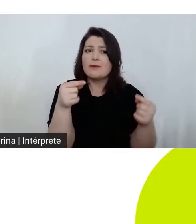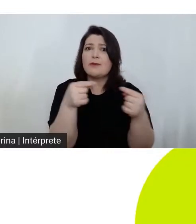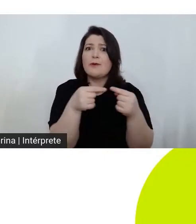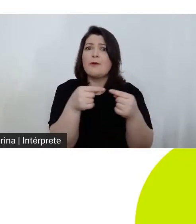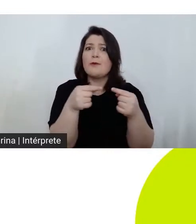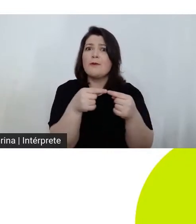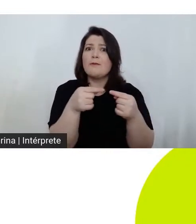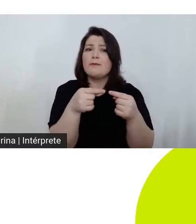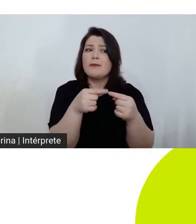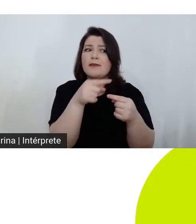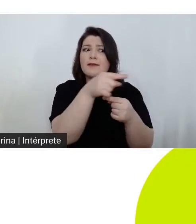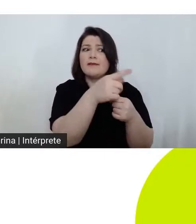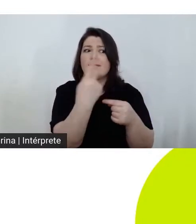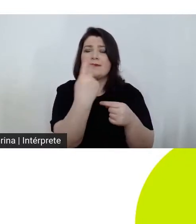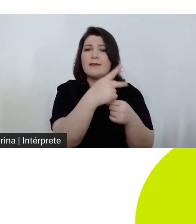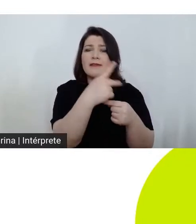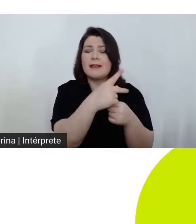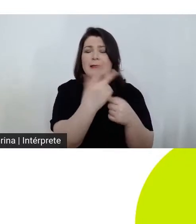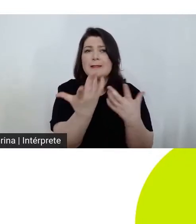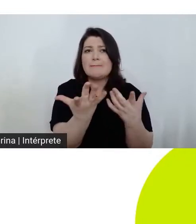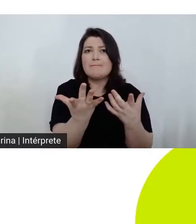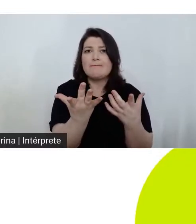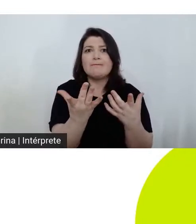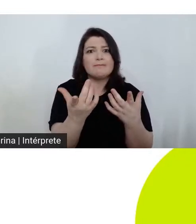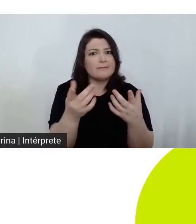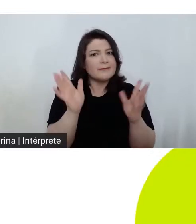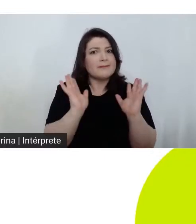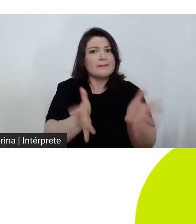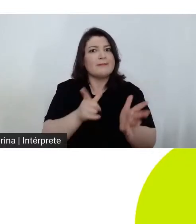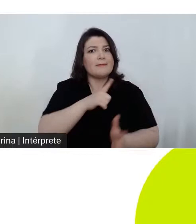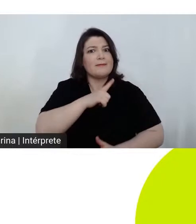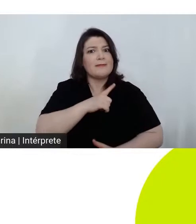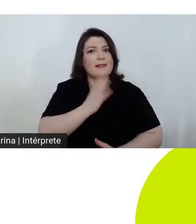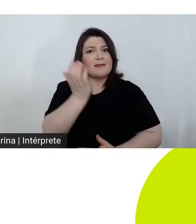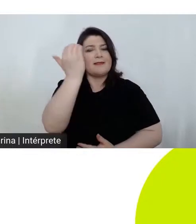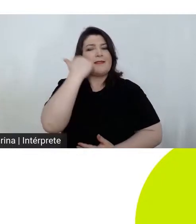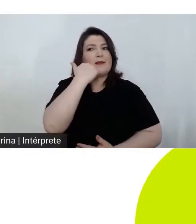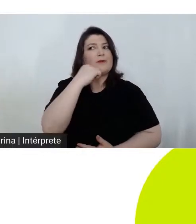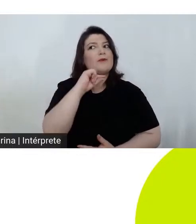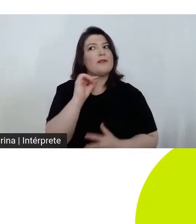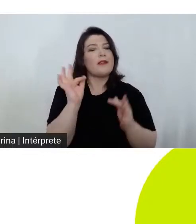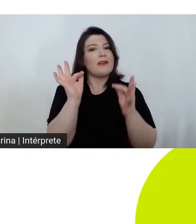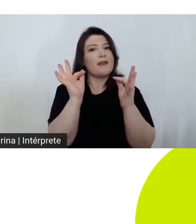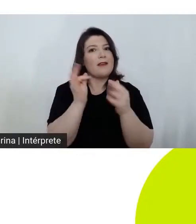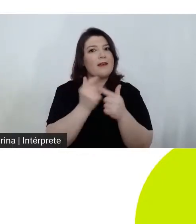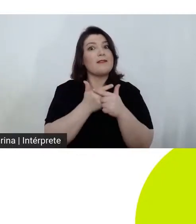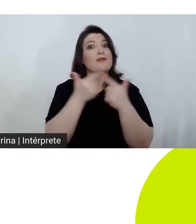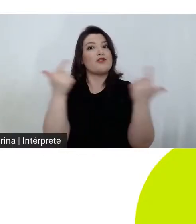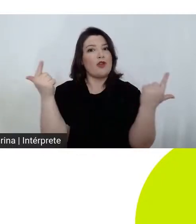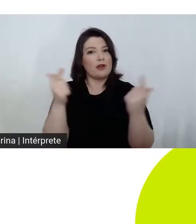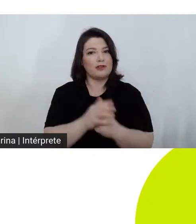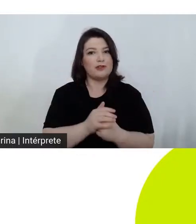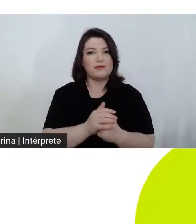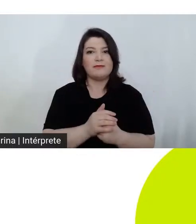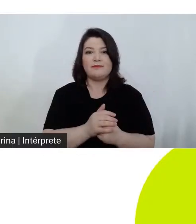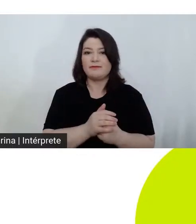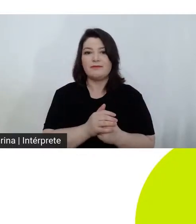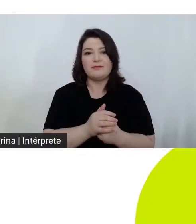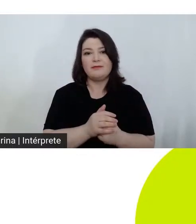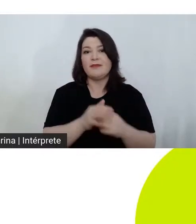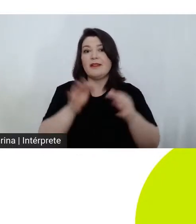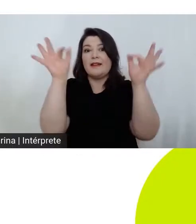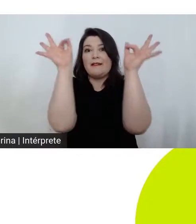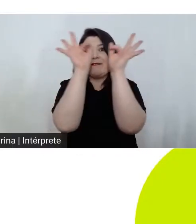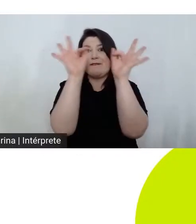sorte nós falamos de felicidade ou felicidad ou felicità todas elas provém da raiz